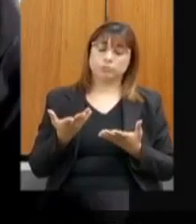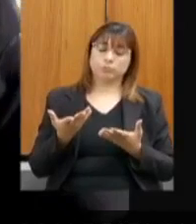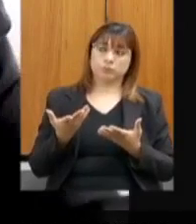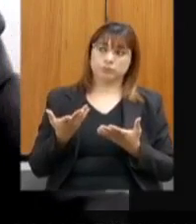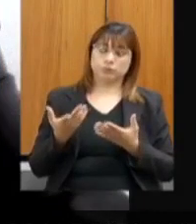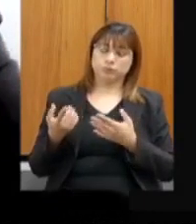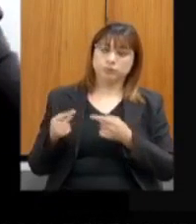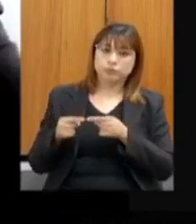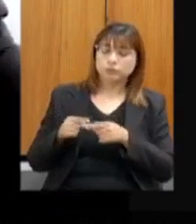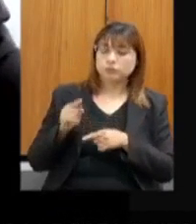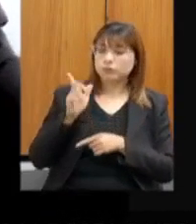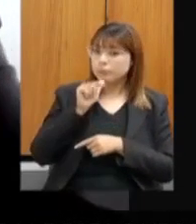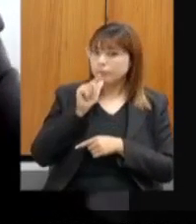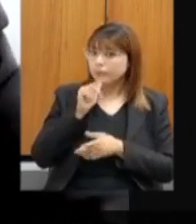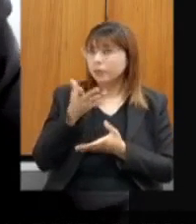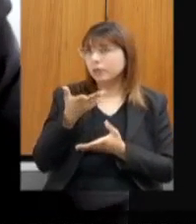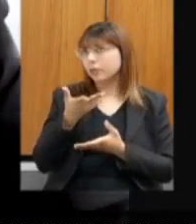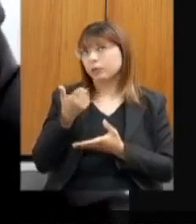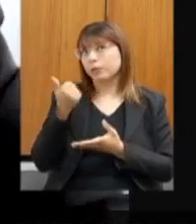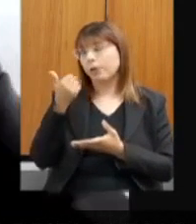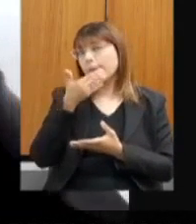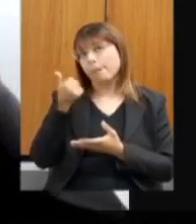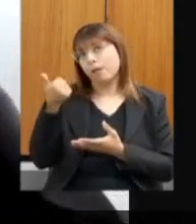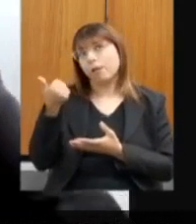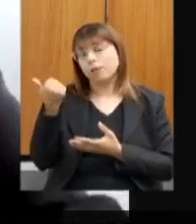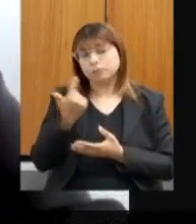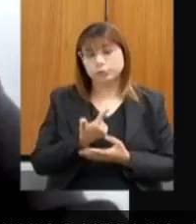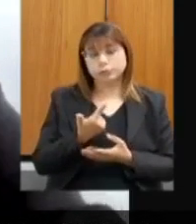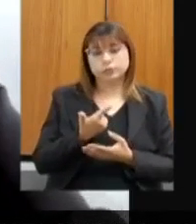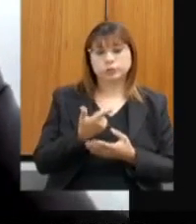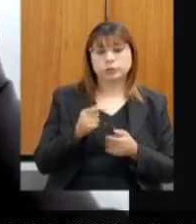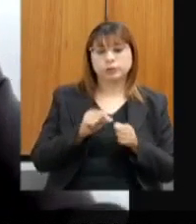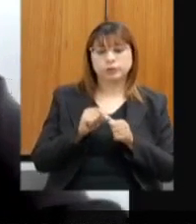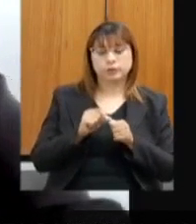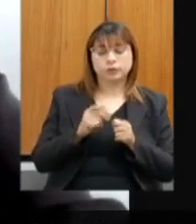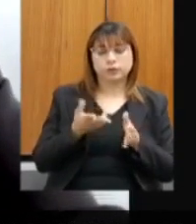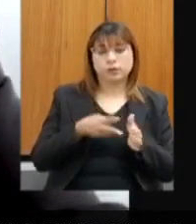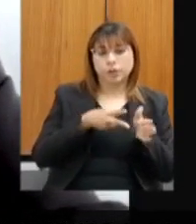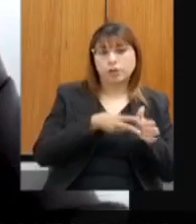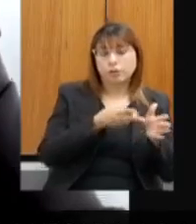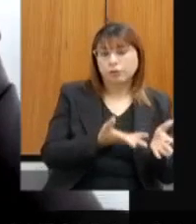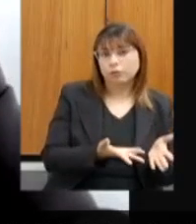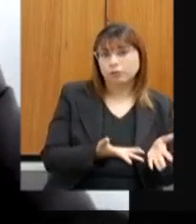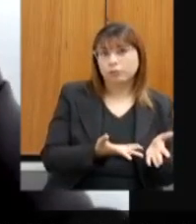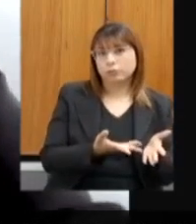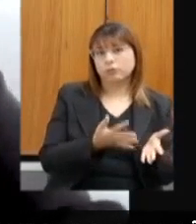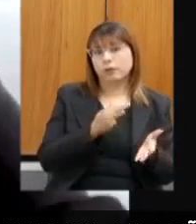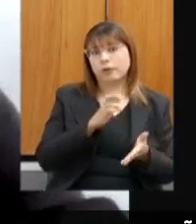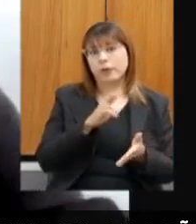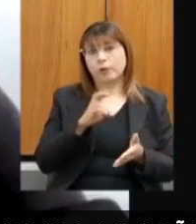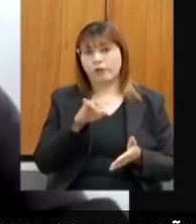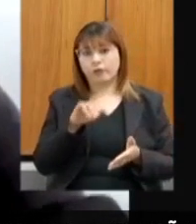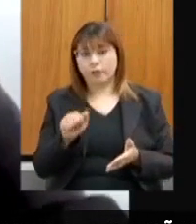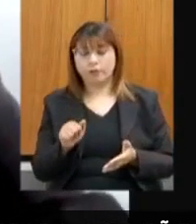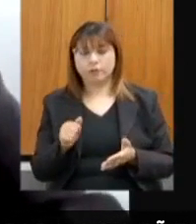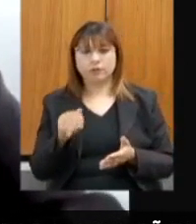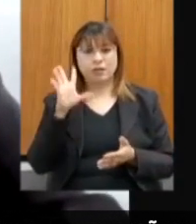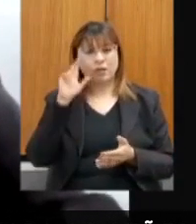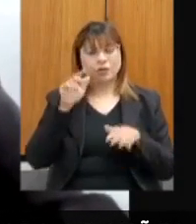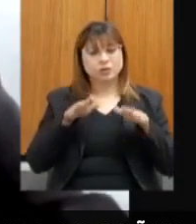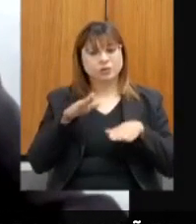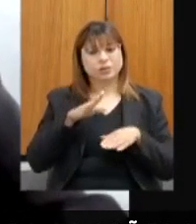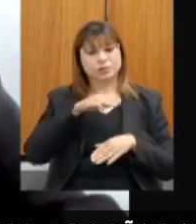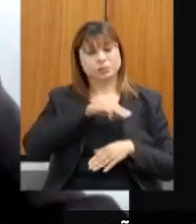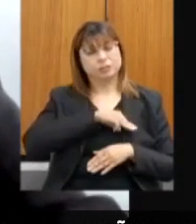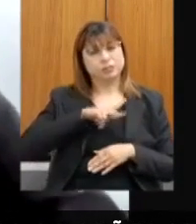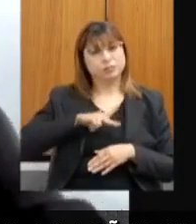digamos, a questão da ferrovia. Acho que houve um certo exagero por parte do Ministério